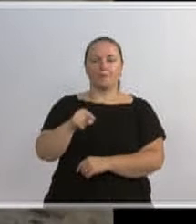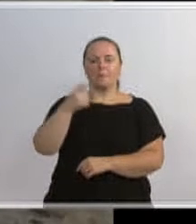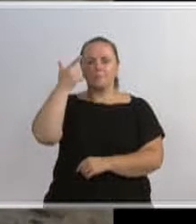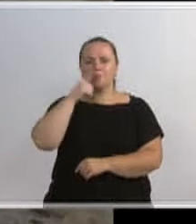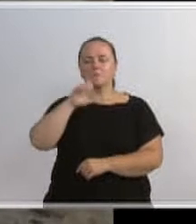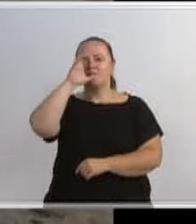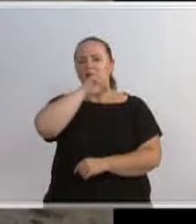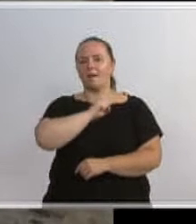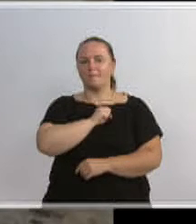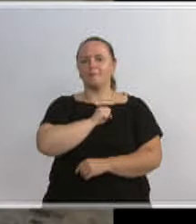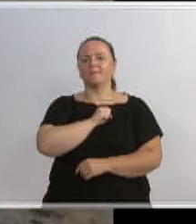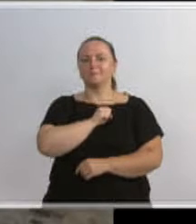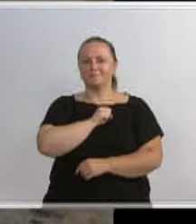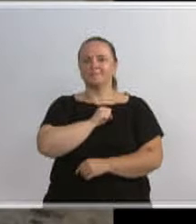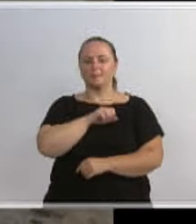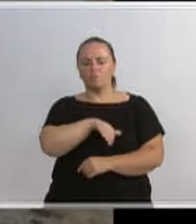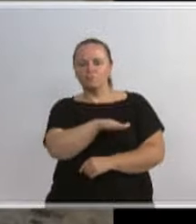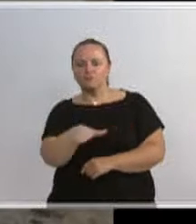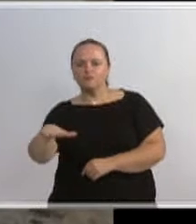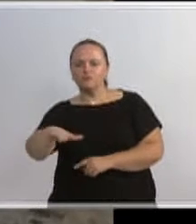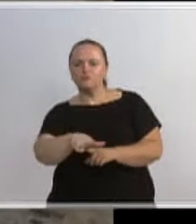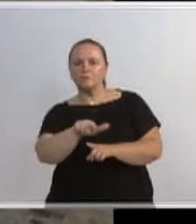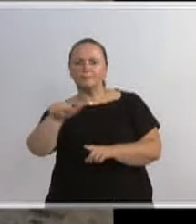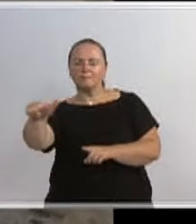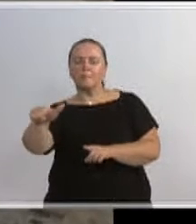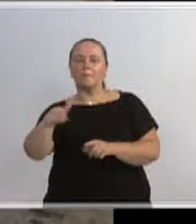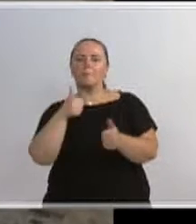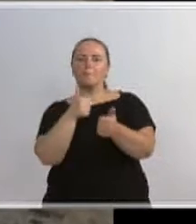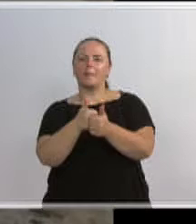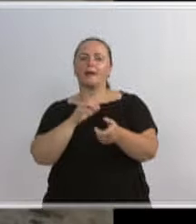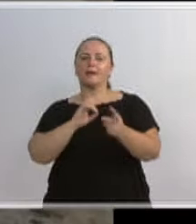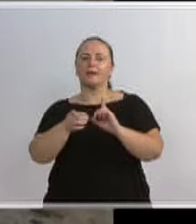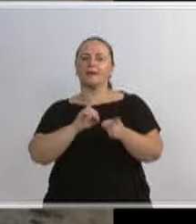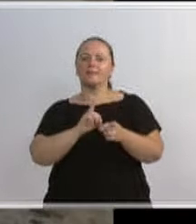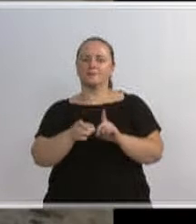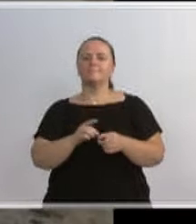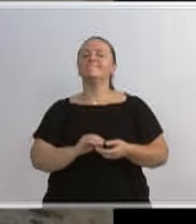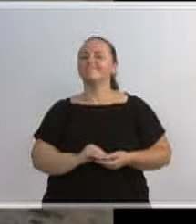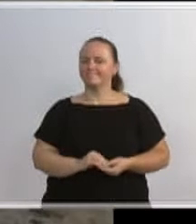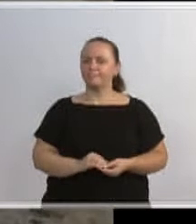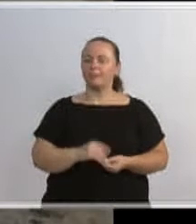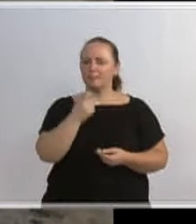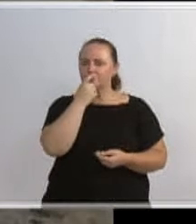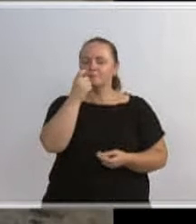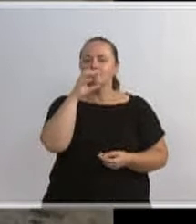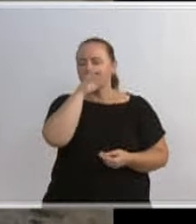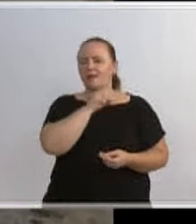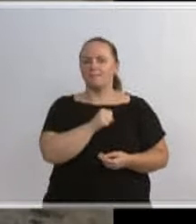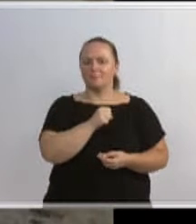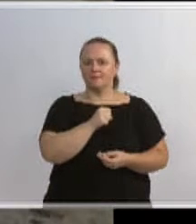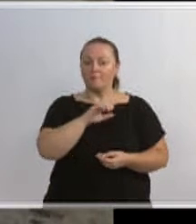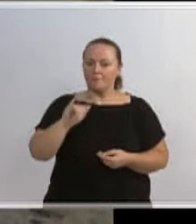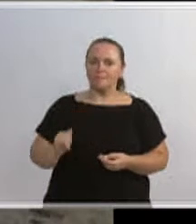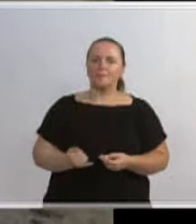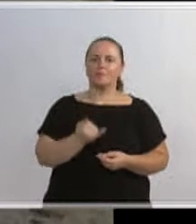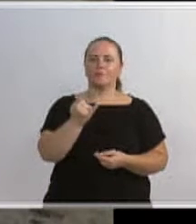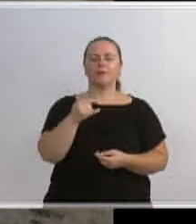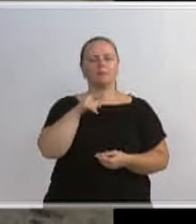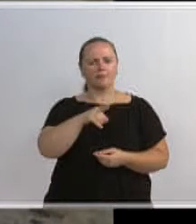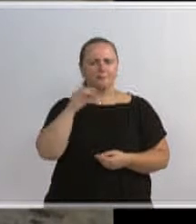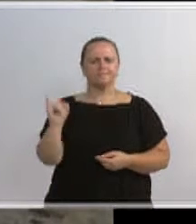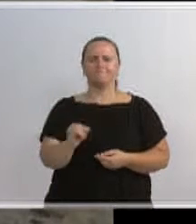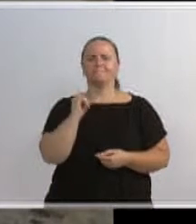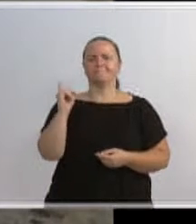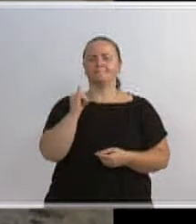rápido e pega Francisco Waldek e, de mesma forma, retorna do centro, passando por ali. E é importante que isso venha a acontecer.